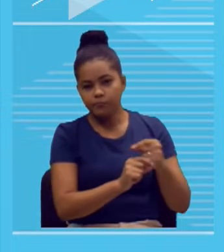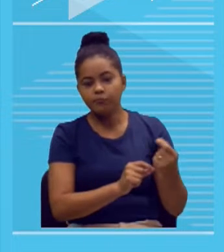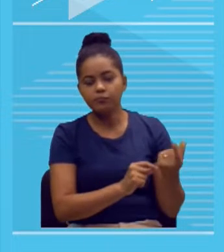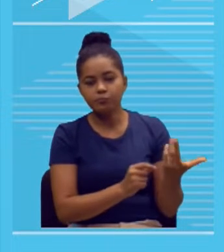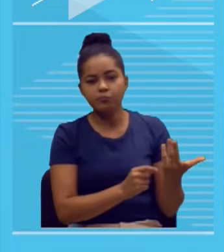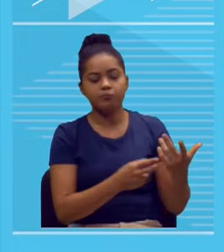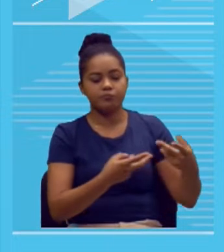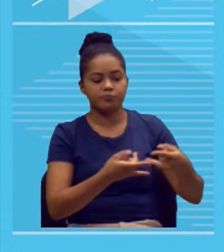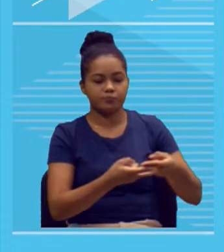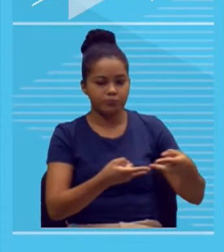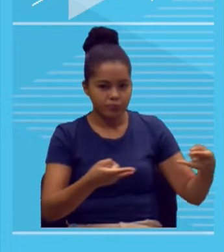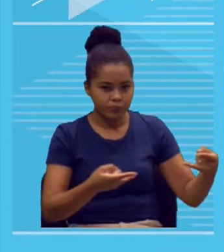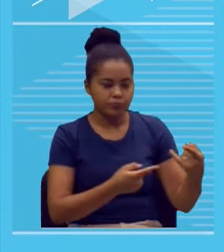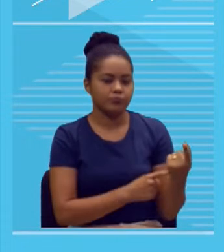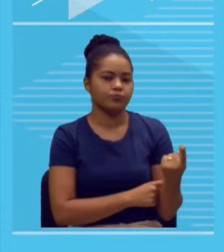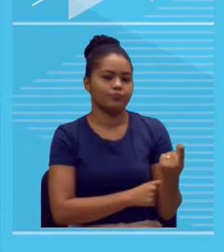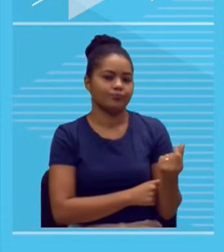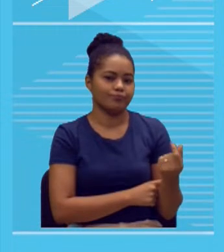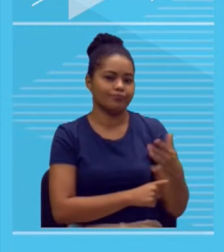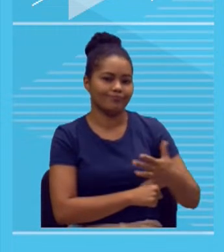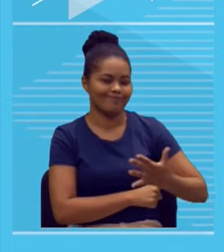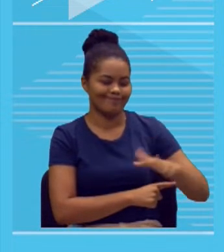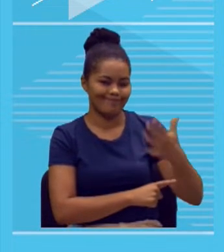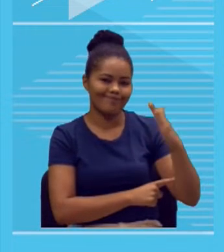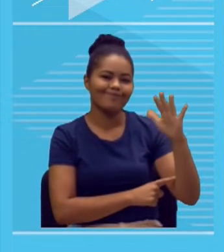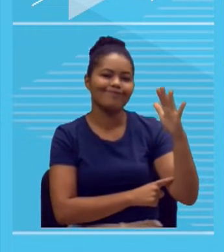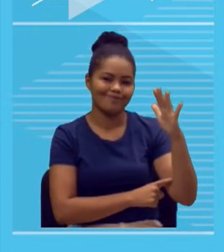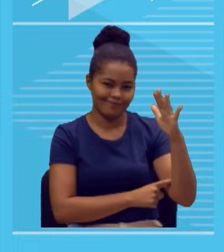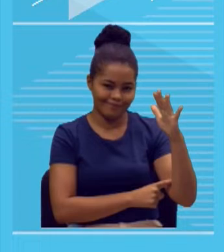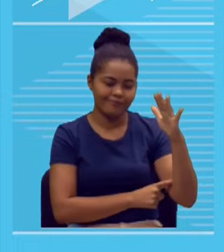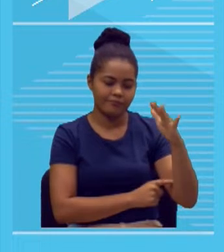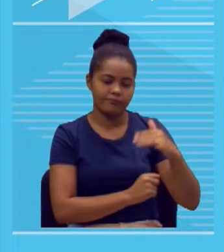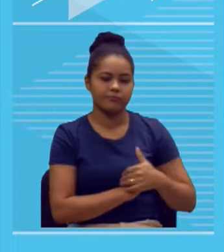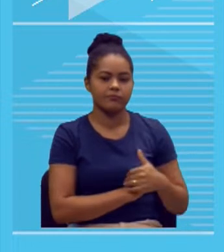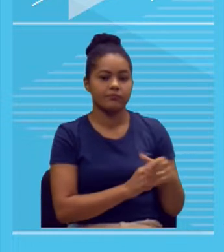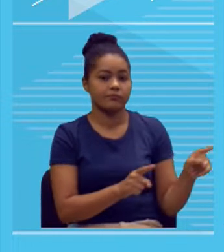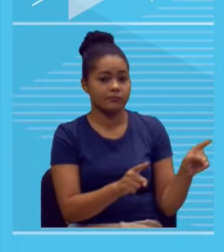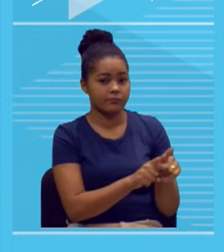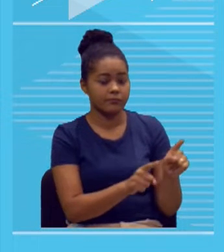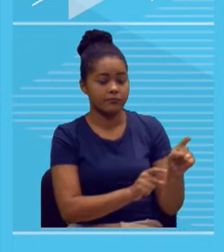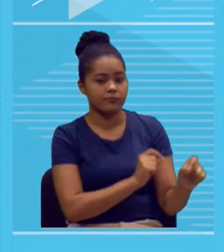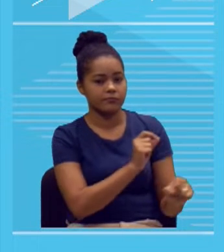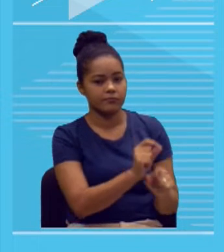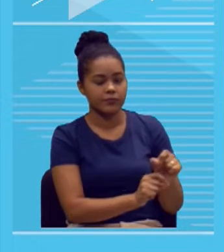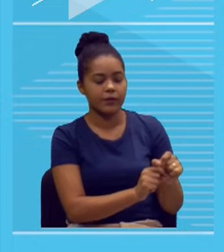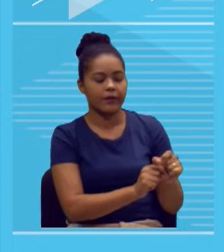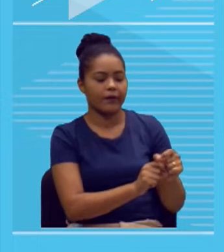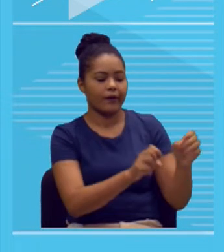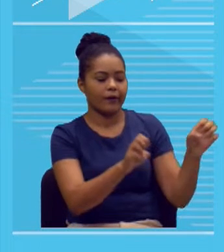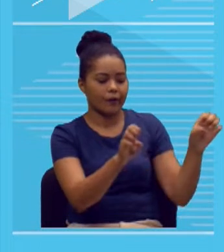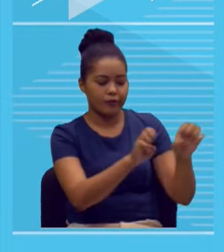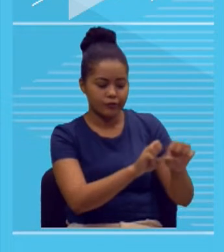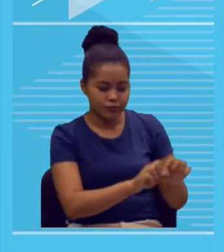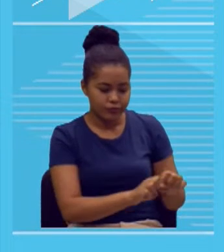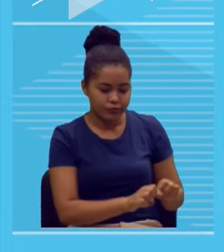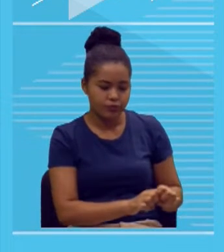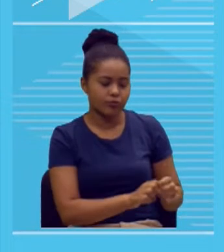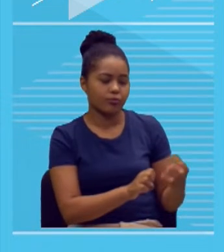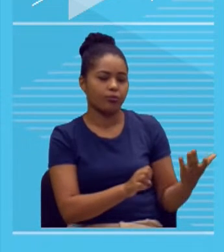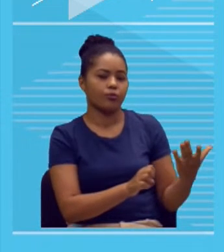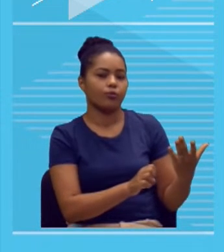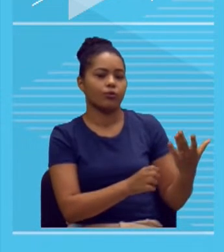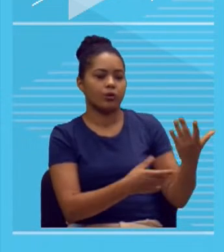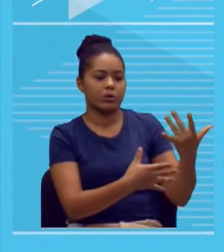bastante oneroso dos ingressos, tá? E a falta de estrutura, na maioria das cidades